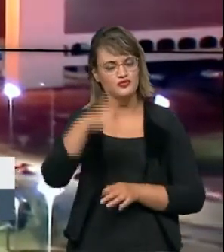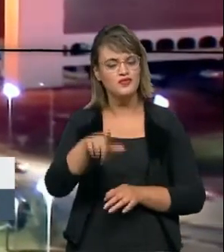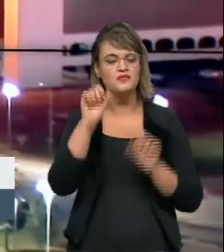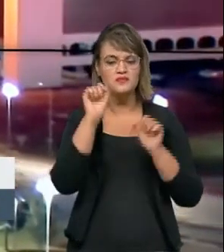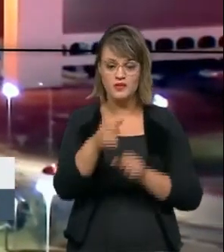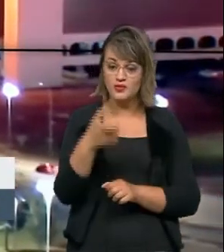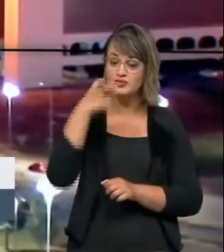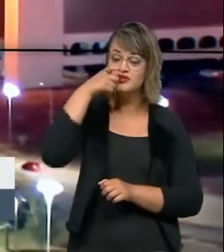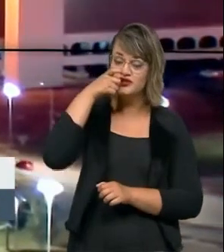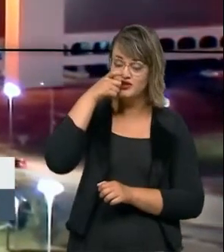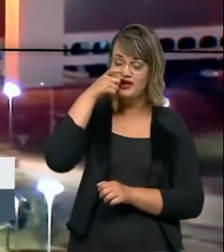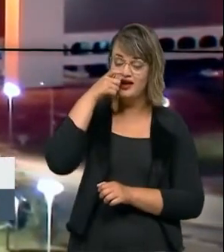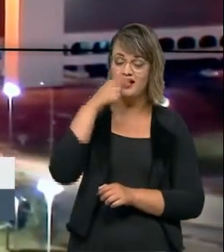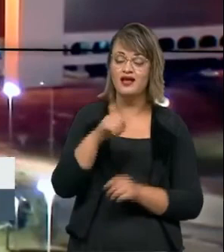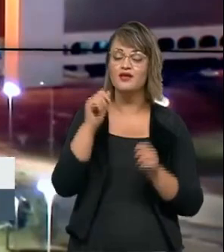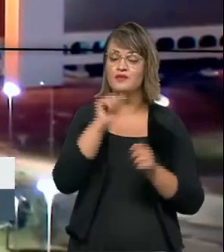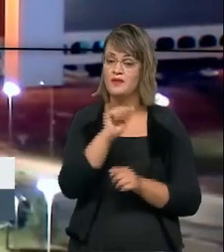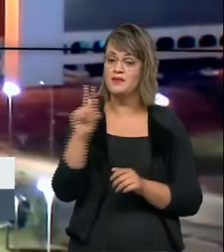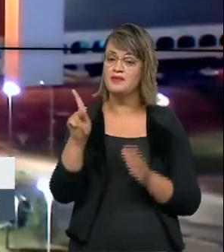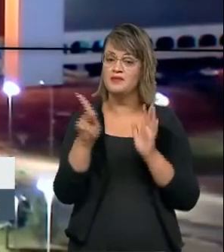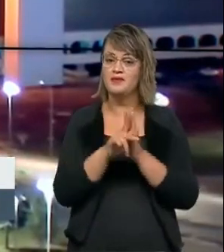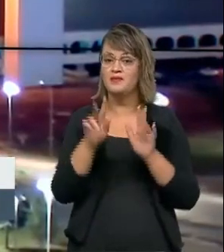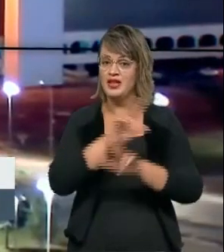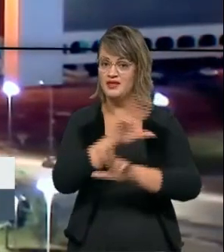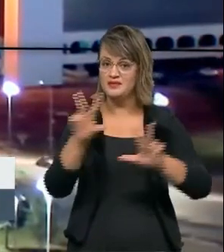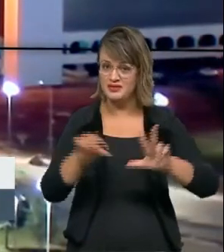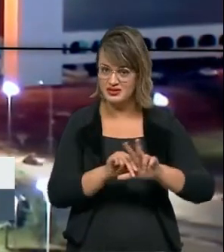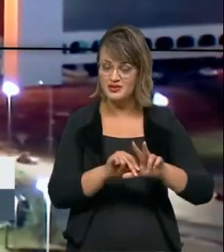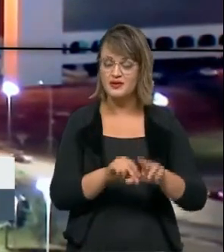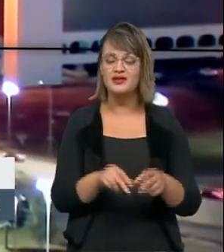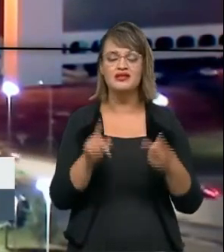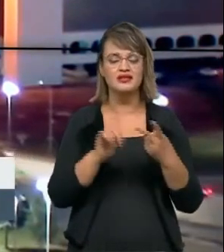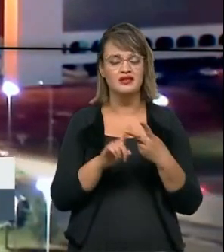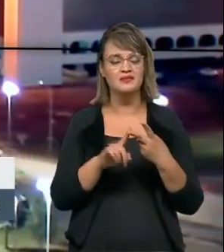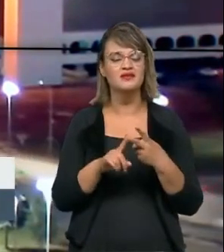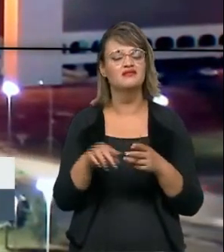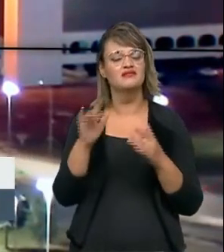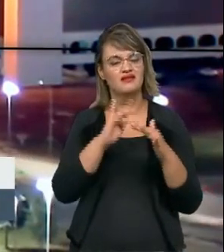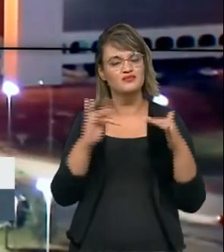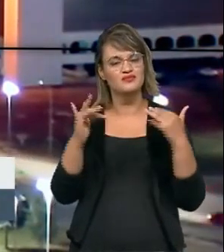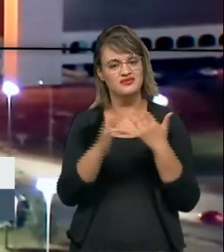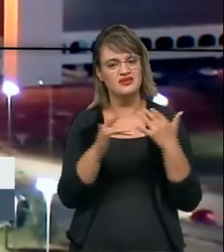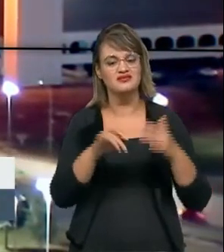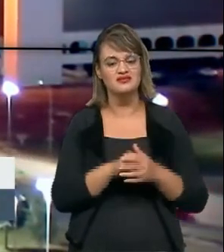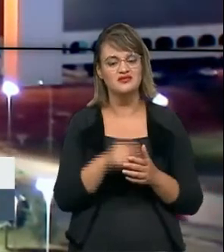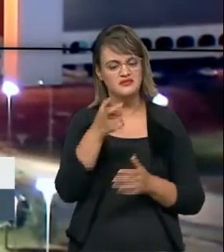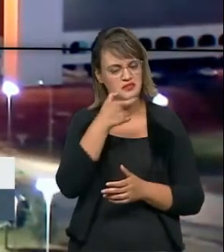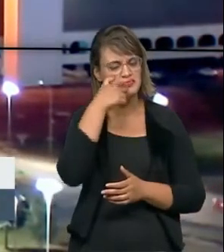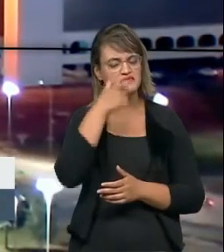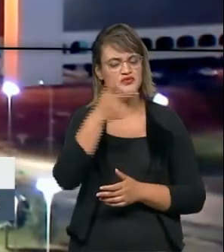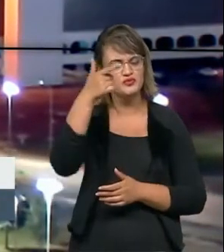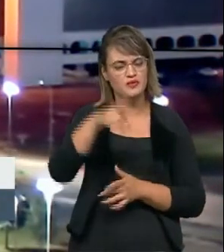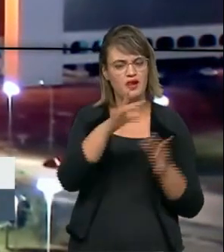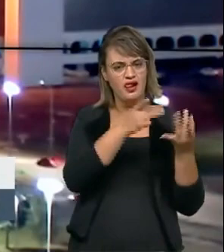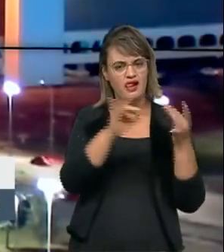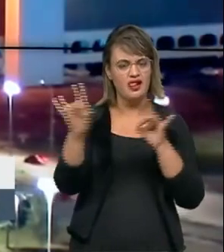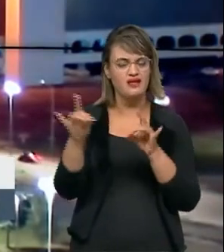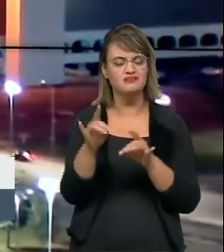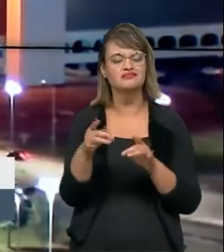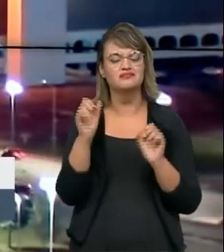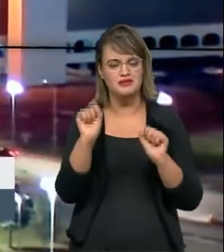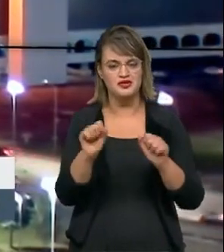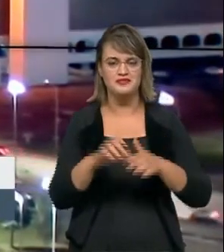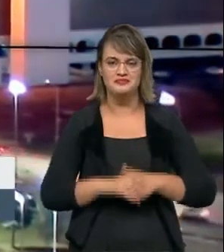anteriores estão disponíveis na íntegra no aplicativo da TV Brasil Play e também nas nossas redes sociais, então você pode compartilhar e